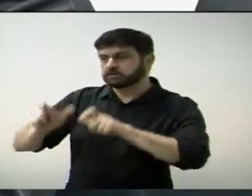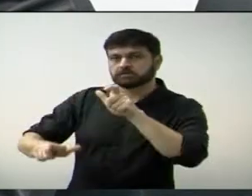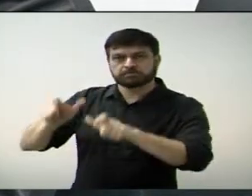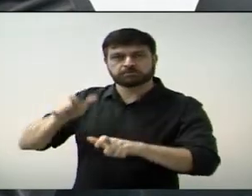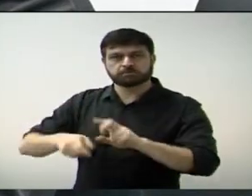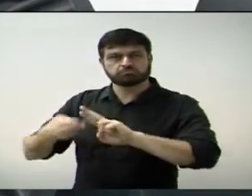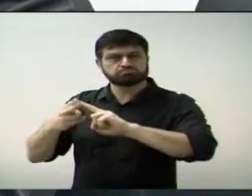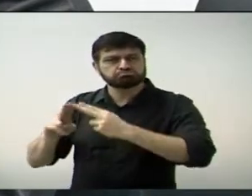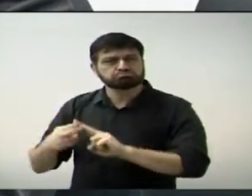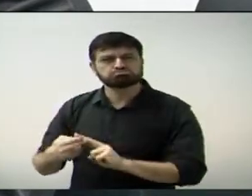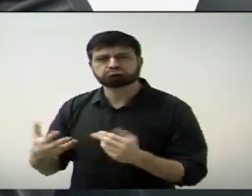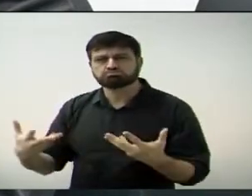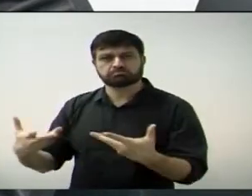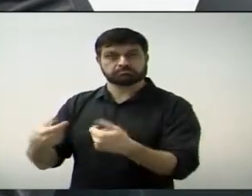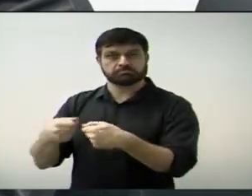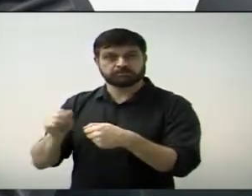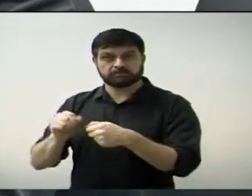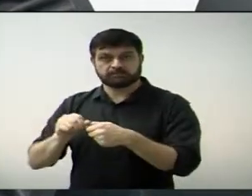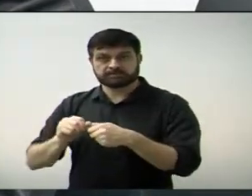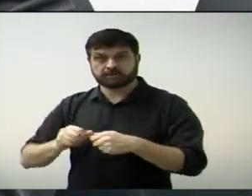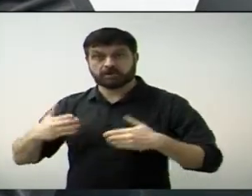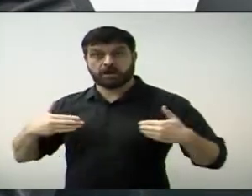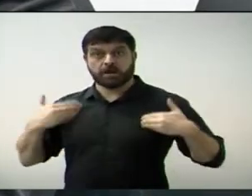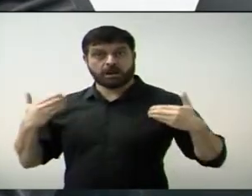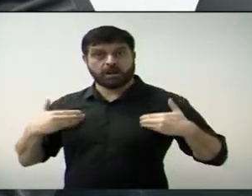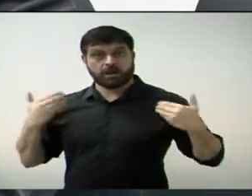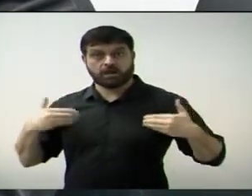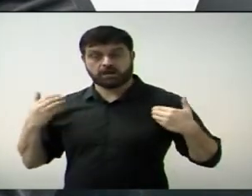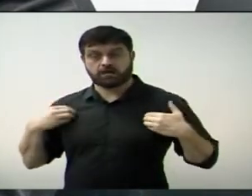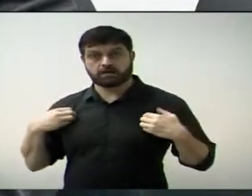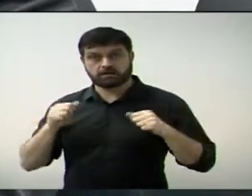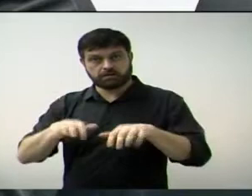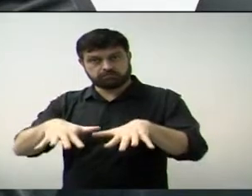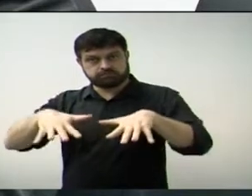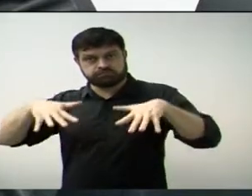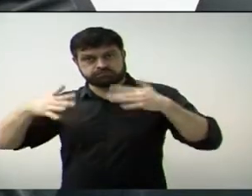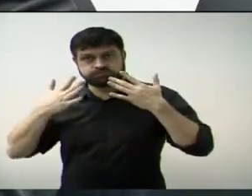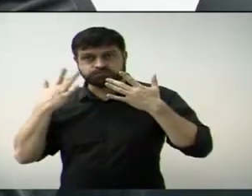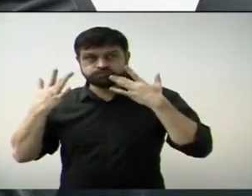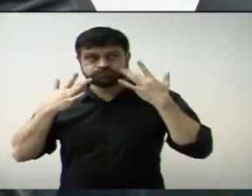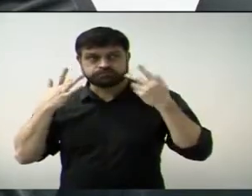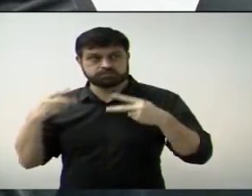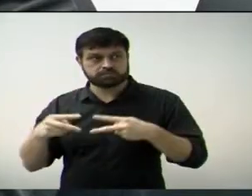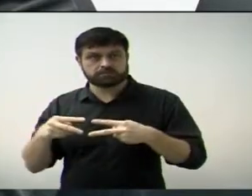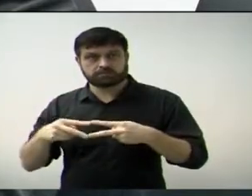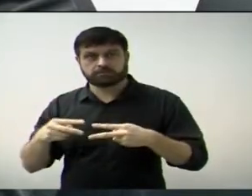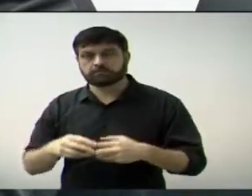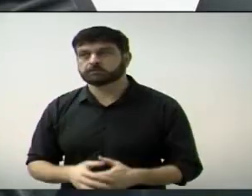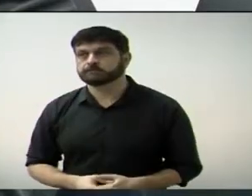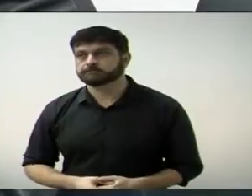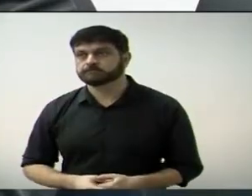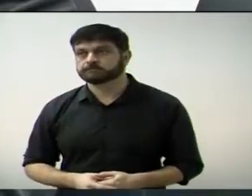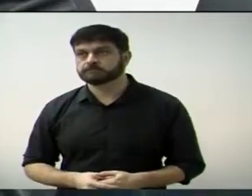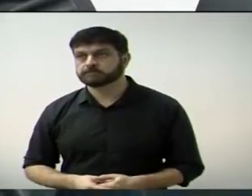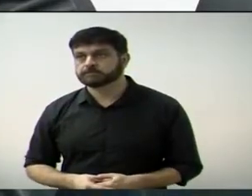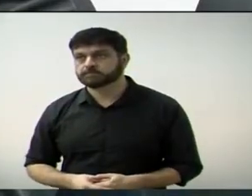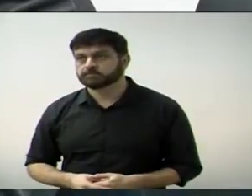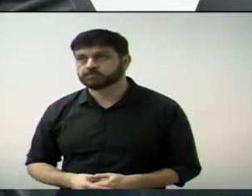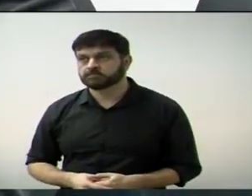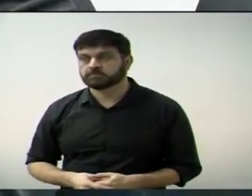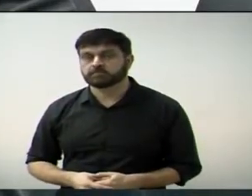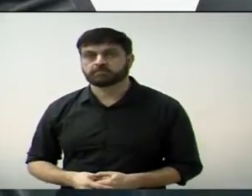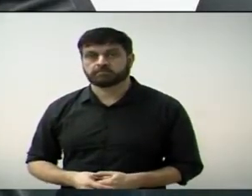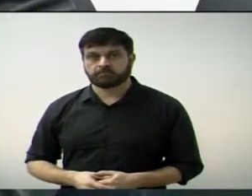que se doam para proporcionar alegria e entretenimento aos cidadãos de Paulínia e região. E em nome do